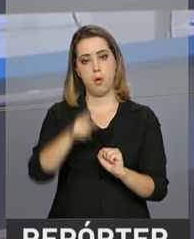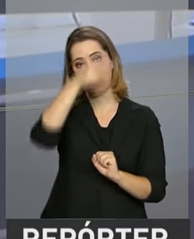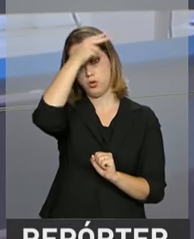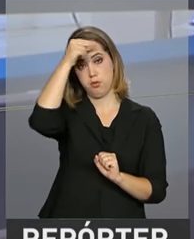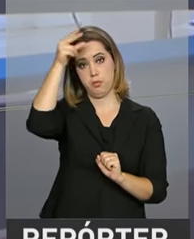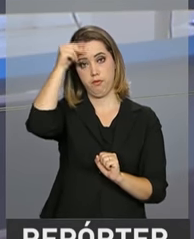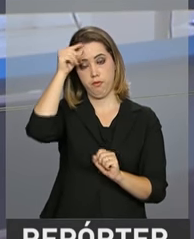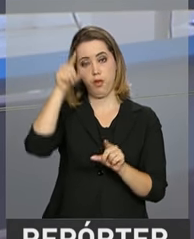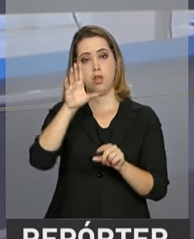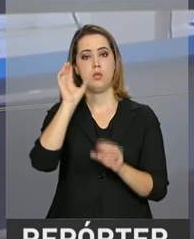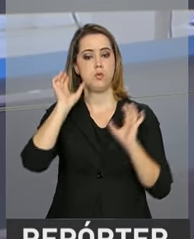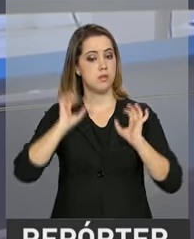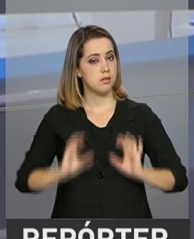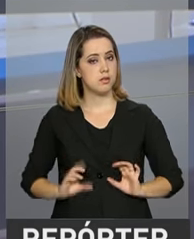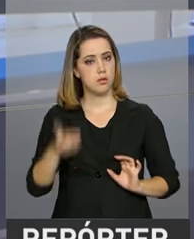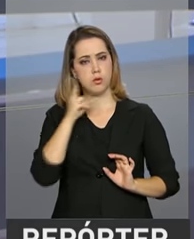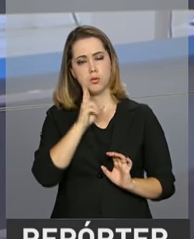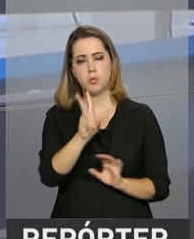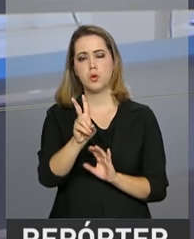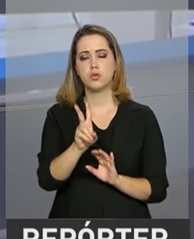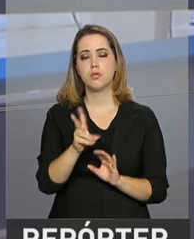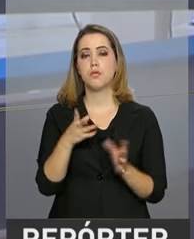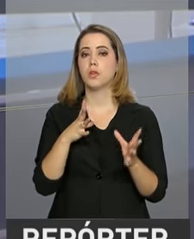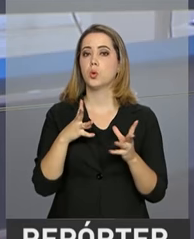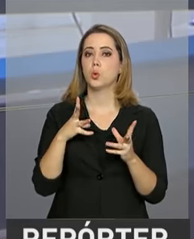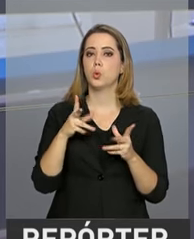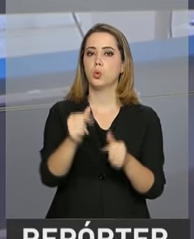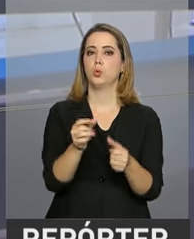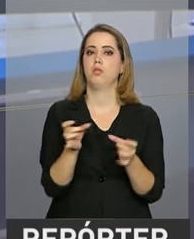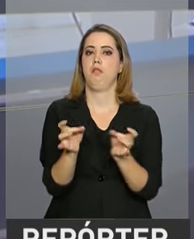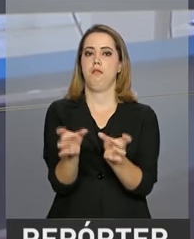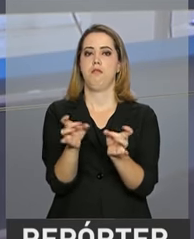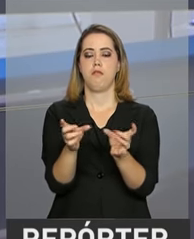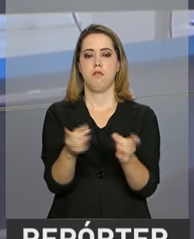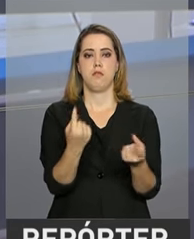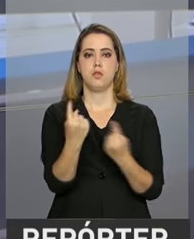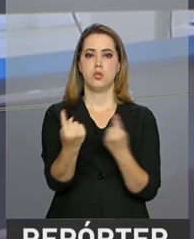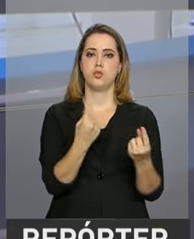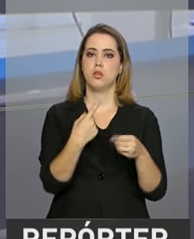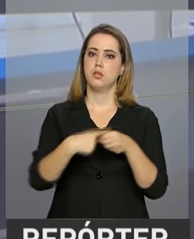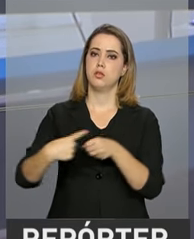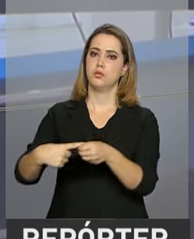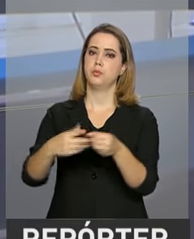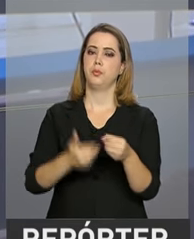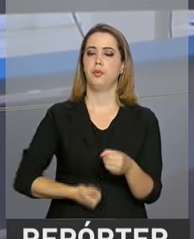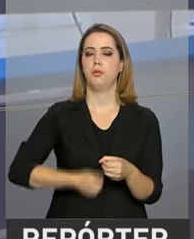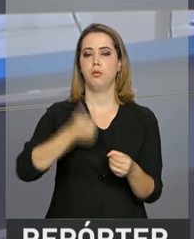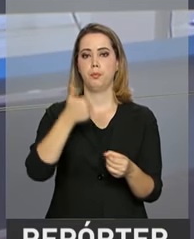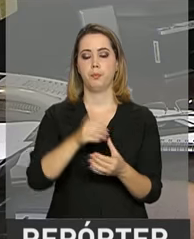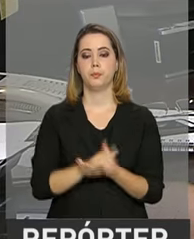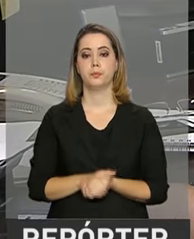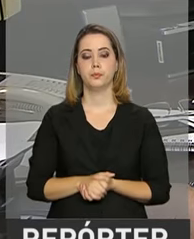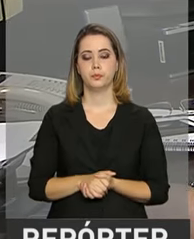com gráficos e informações de exportações e importações dos municípios de forma mais ágil.